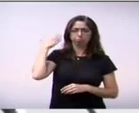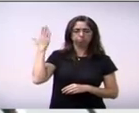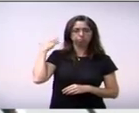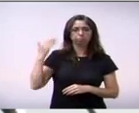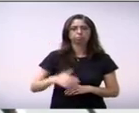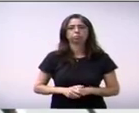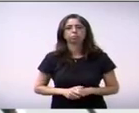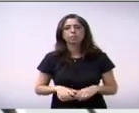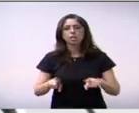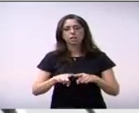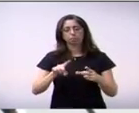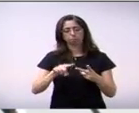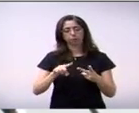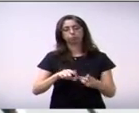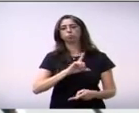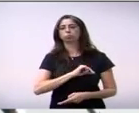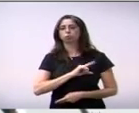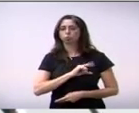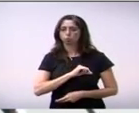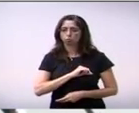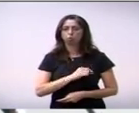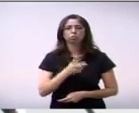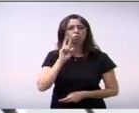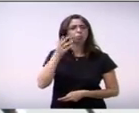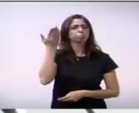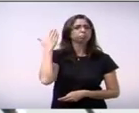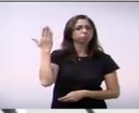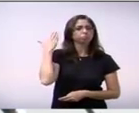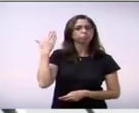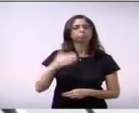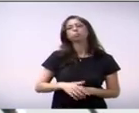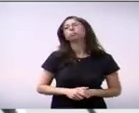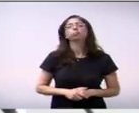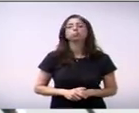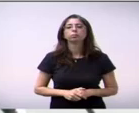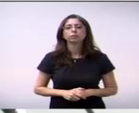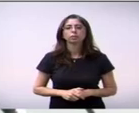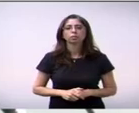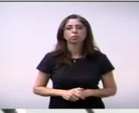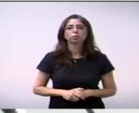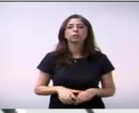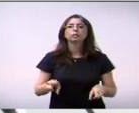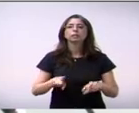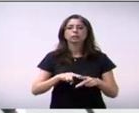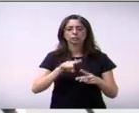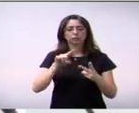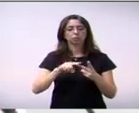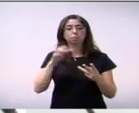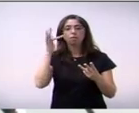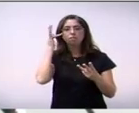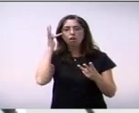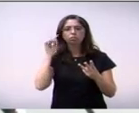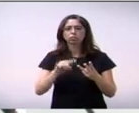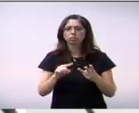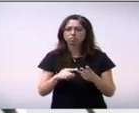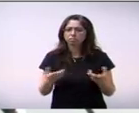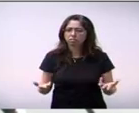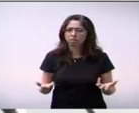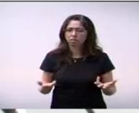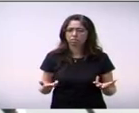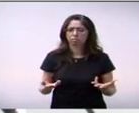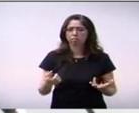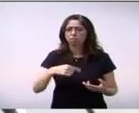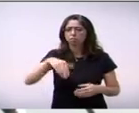o custódio, da indicação do vereador Flávio Xavier, que muito me estranha ter votado contrário ao pedido de